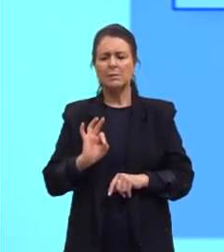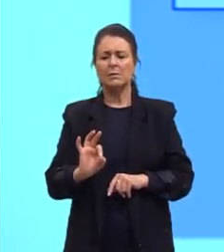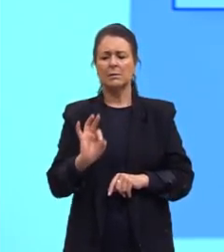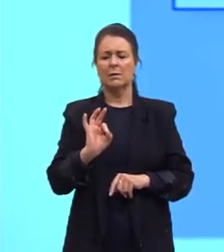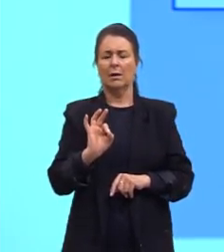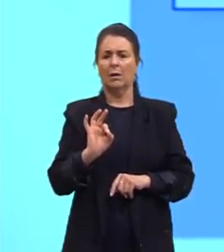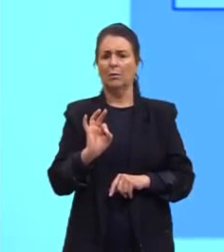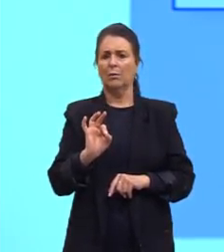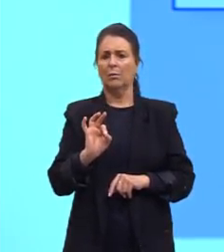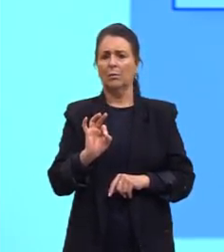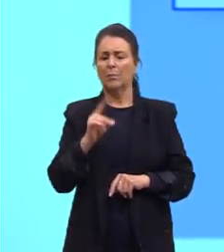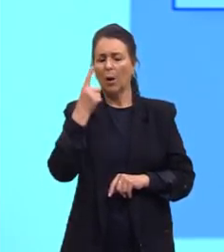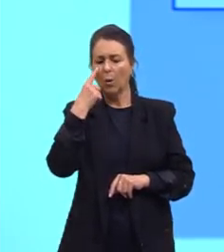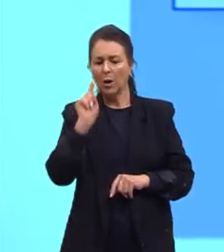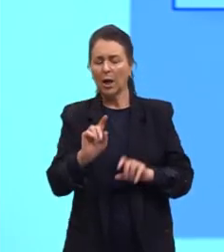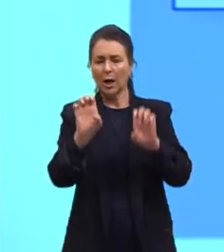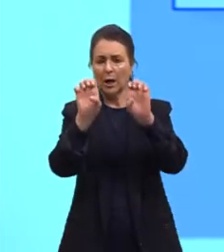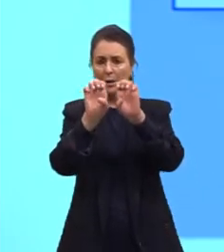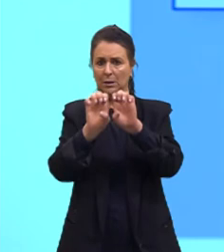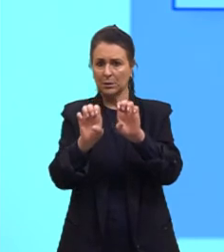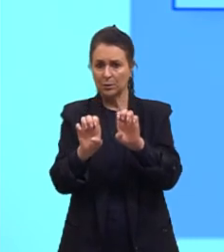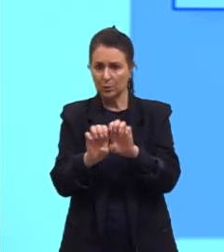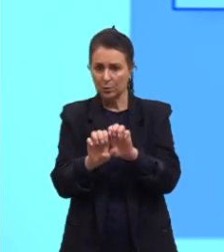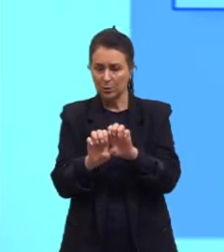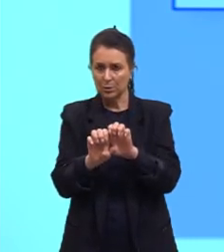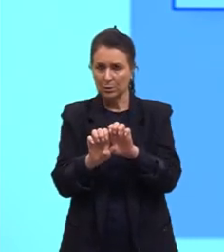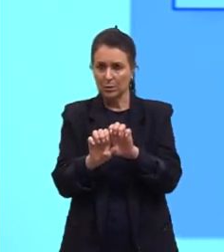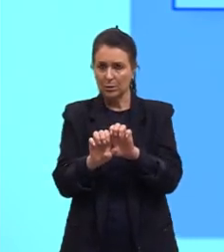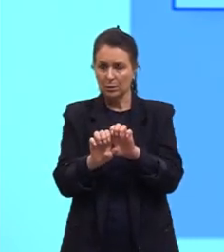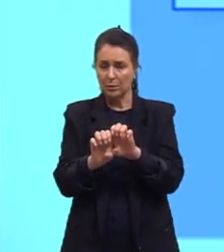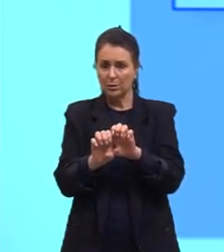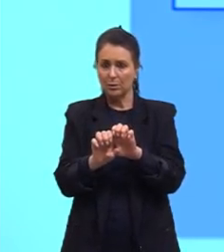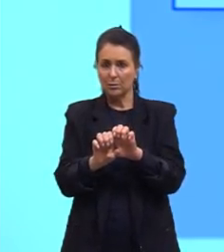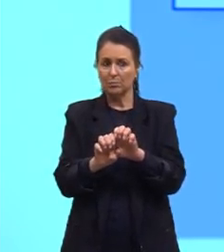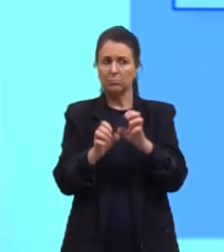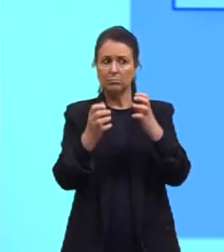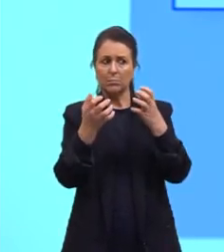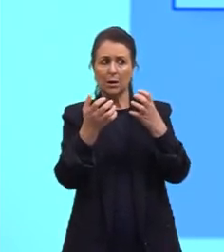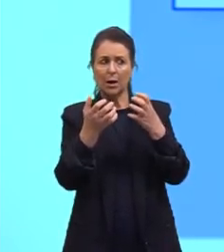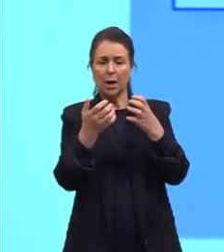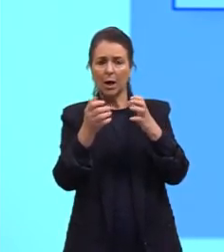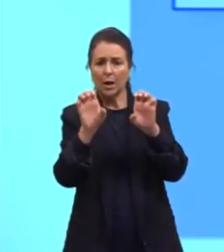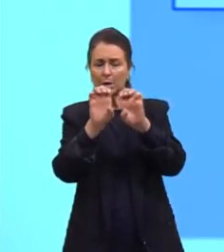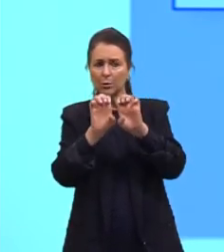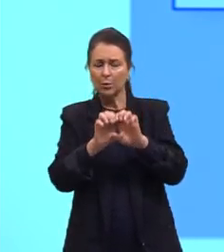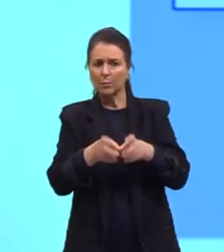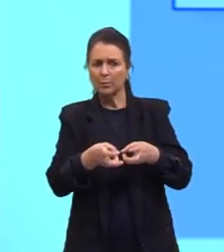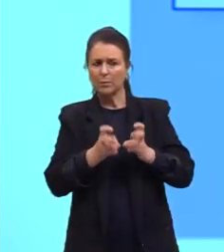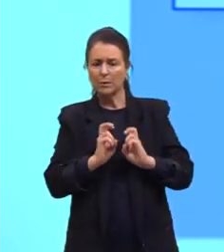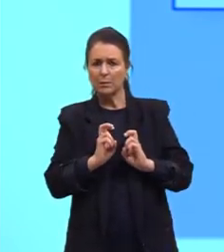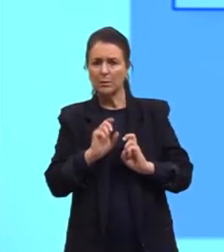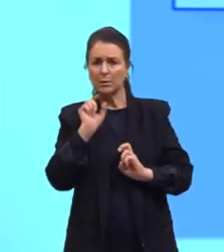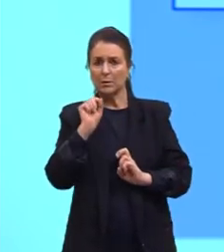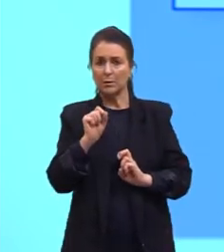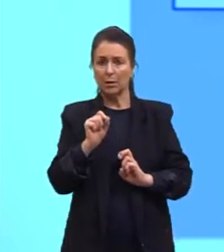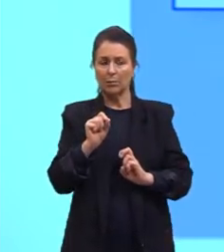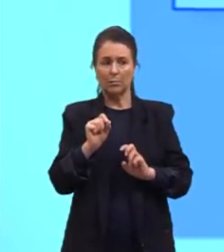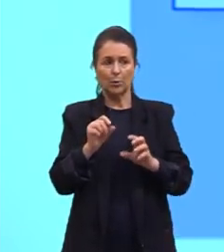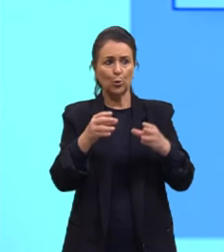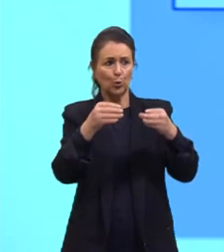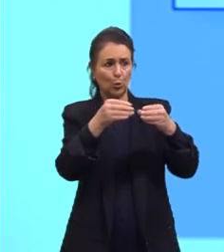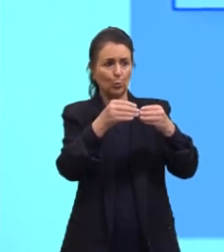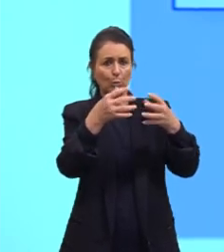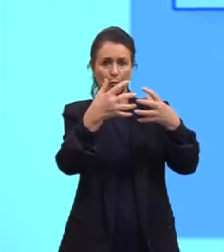nessa estrutura. Olhando a fundo a estrutura, eu consigo perceber que tem os mesmos grupos